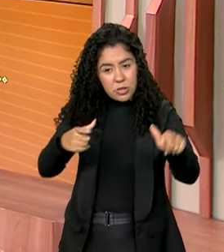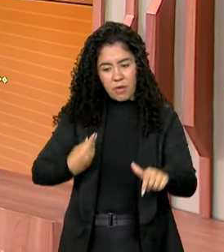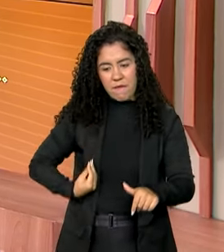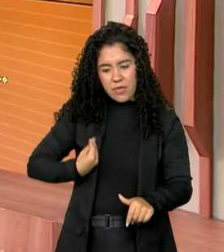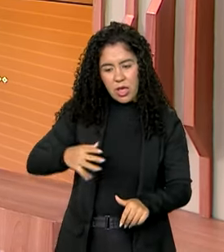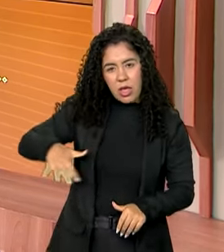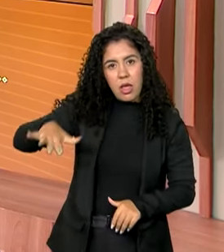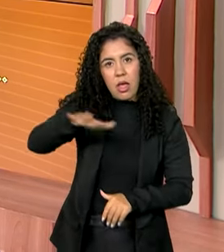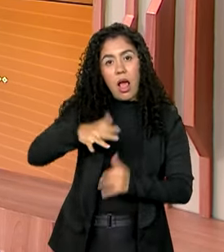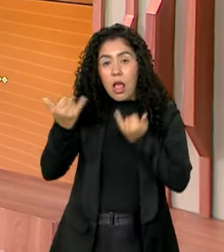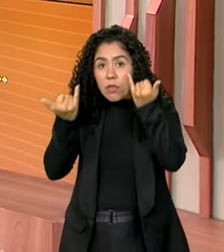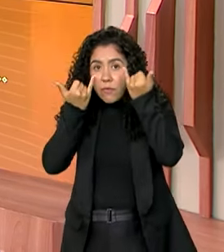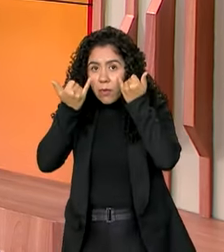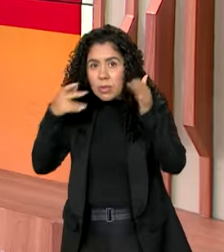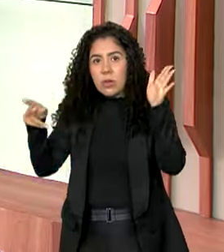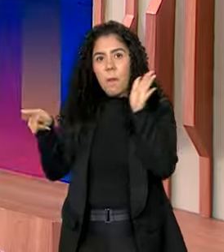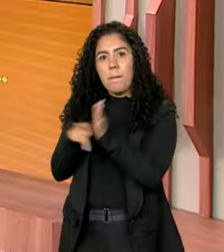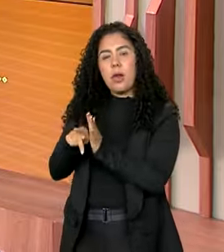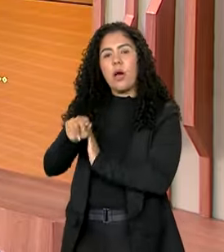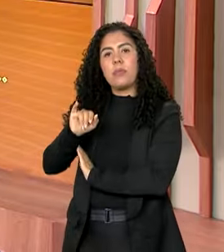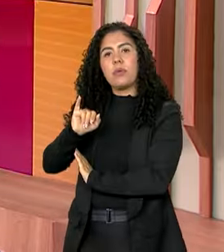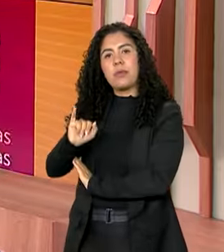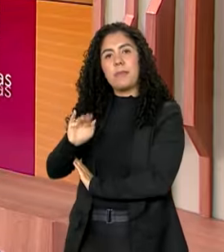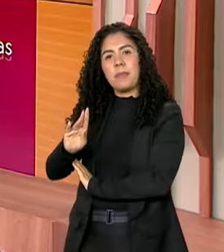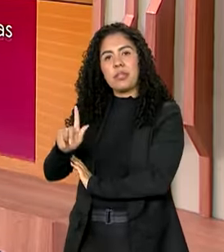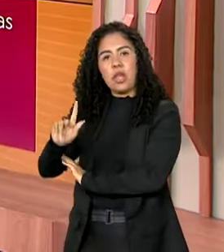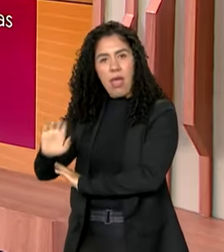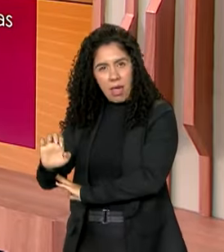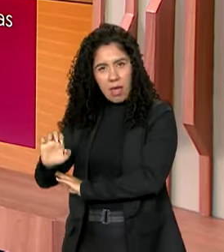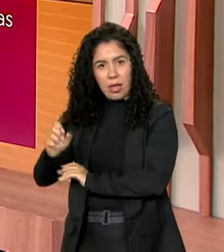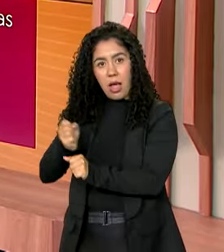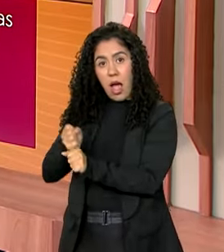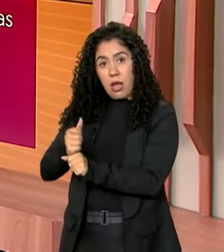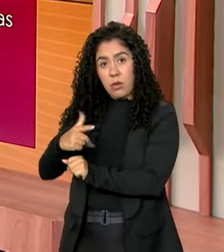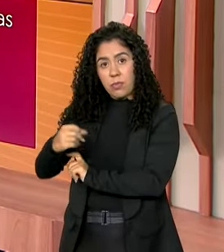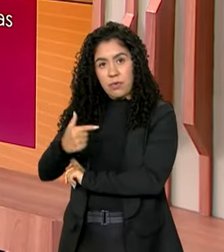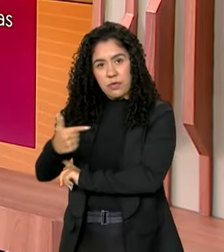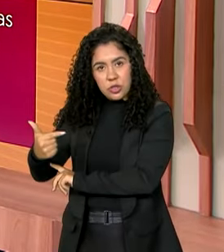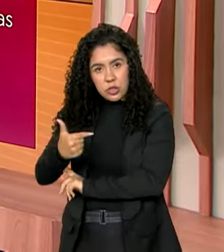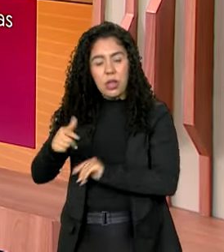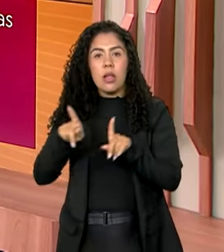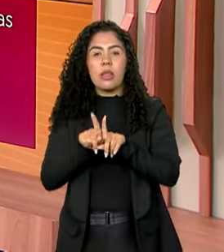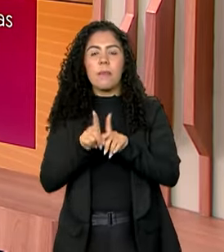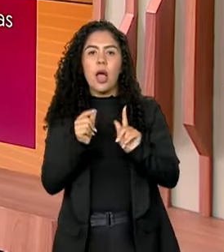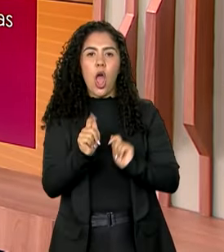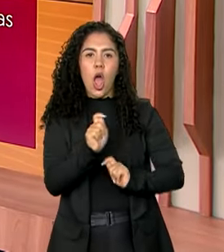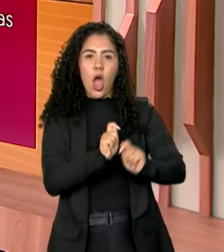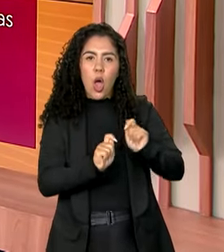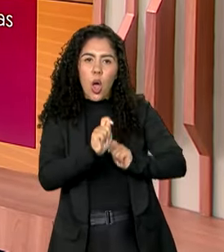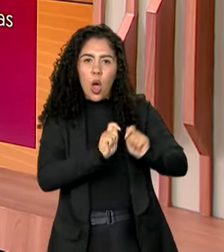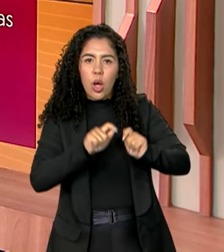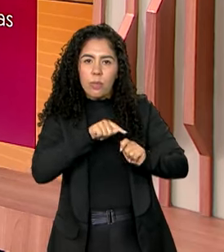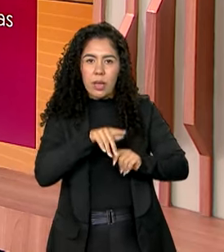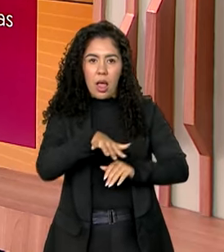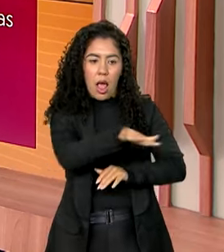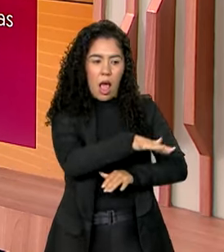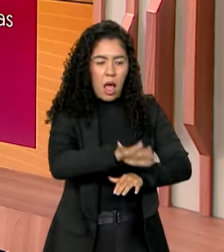com o censo do IBGE de 2022. Com a economia fortemente baseada na atividade